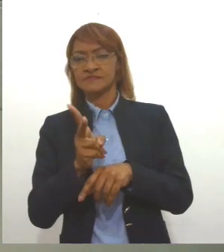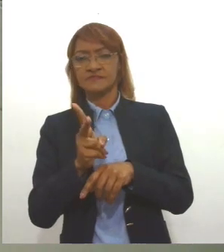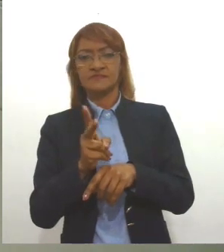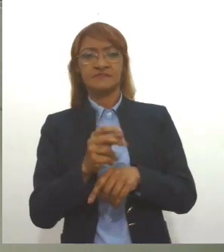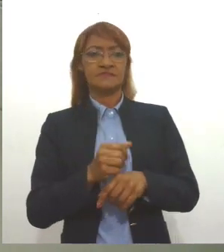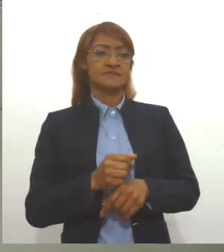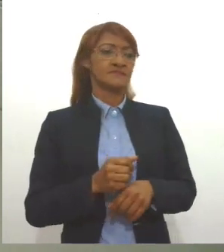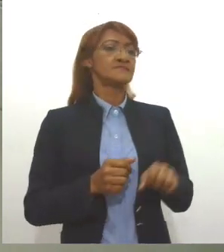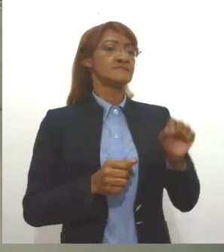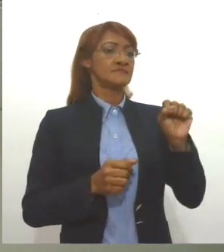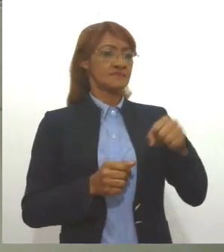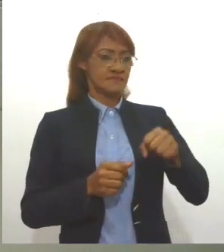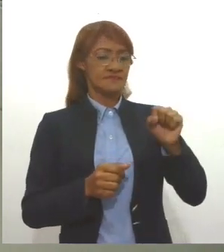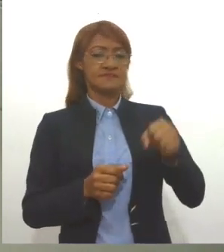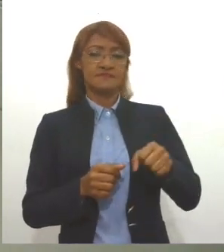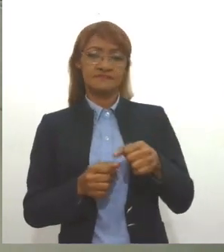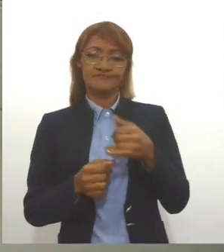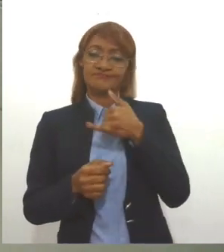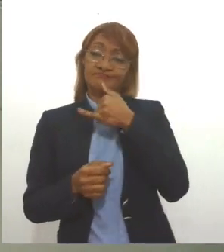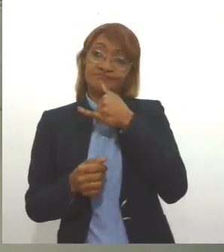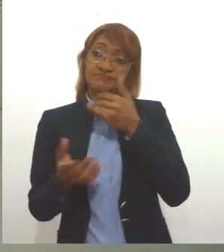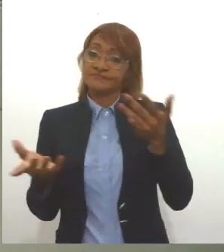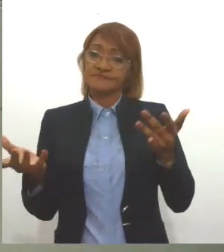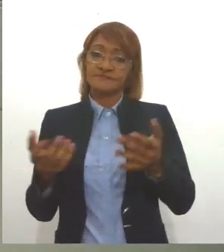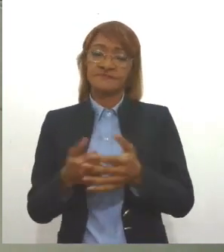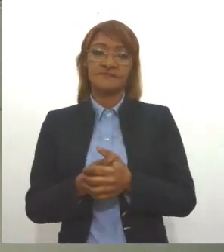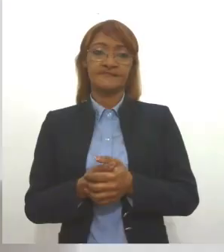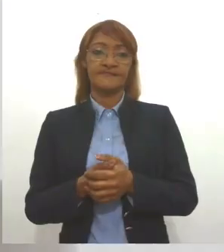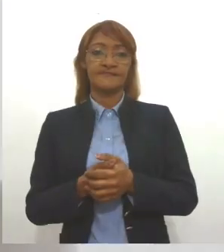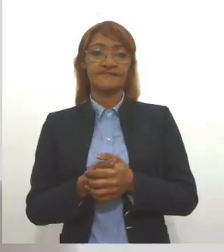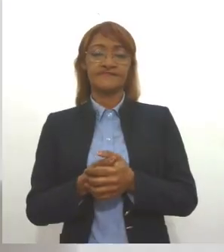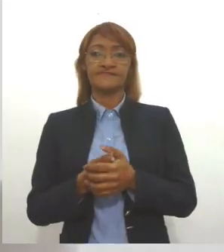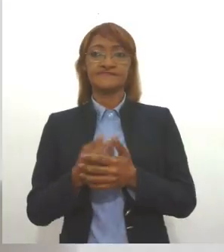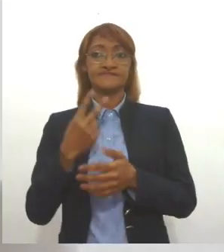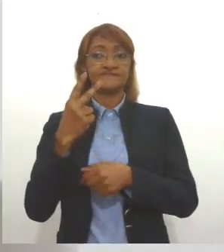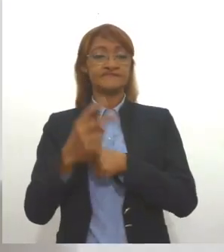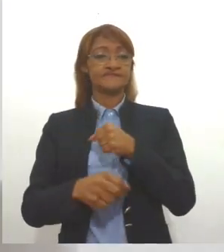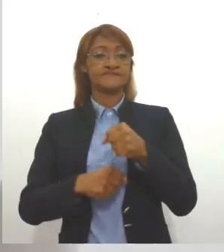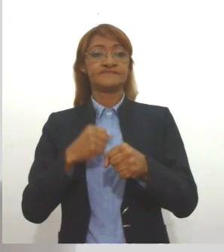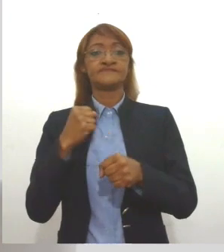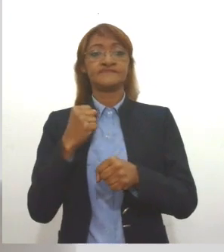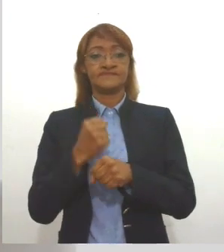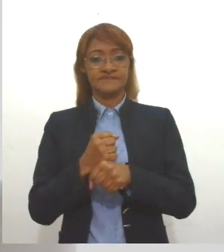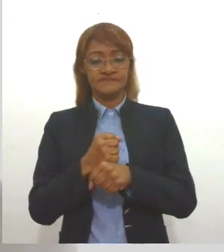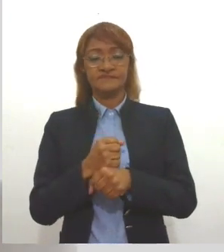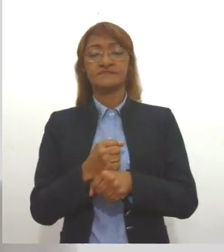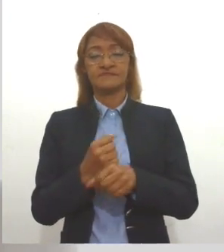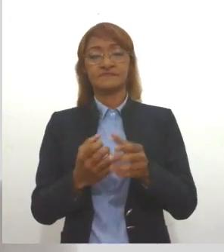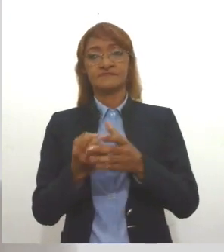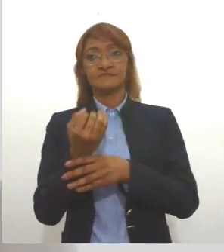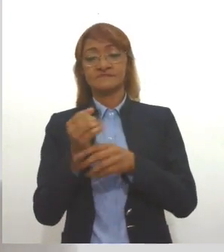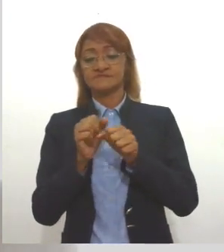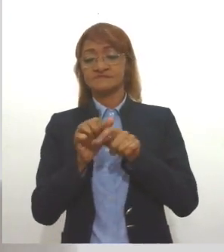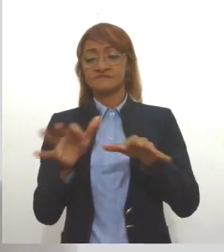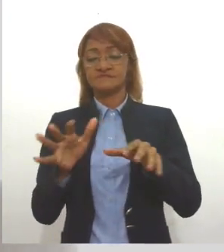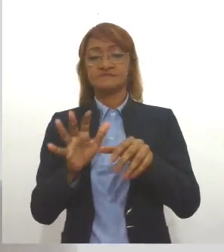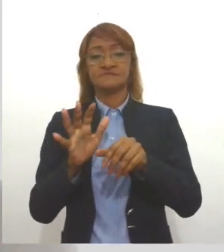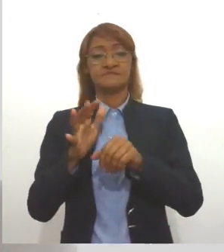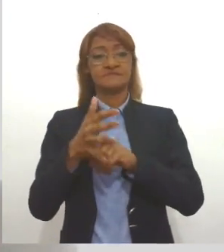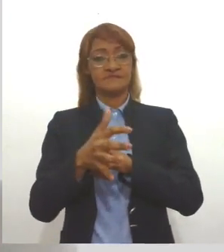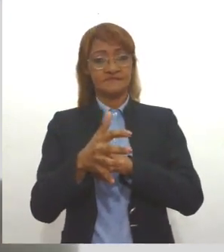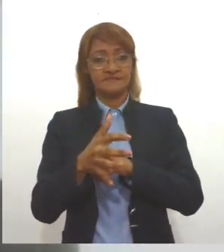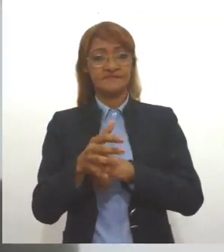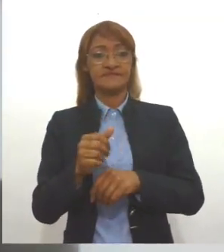Sim Valquíria, infelizmente, né? Desses dois últimos anos, dessa pandemia, esses anos